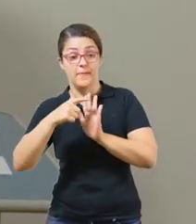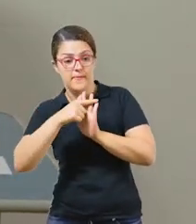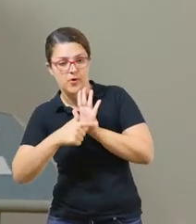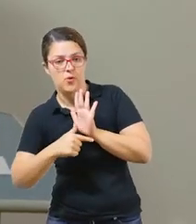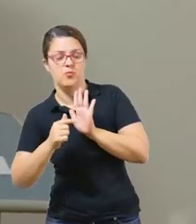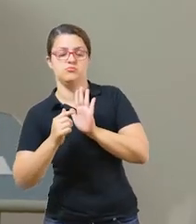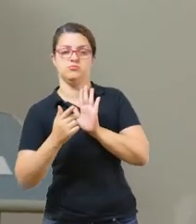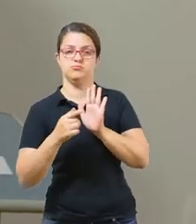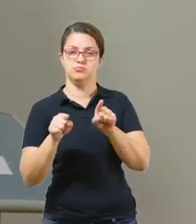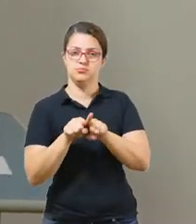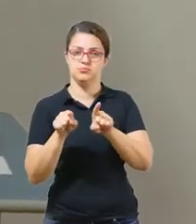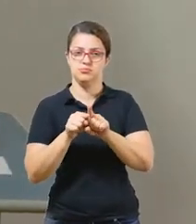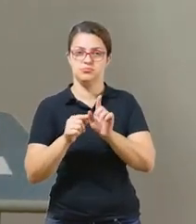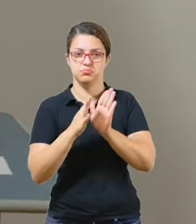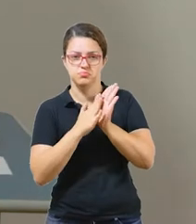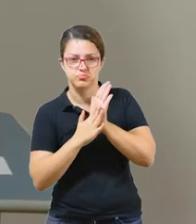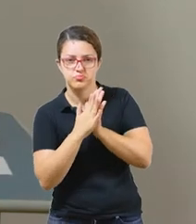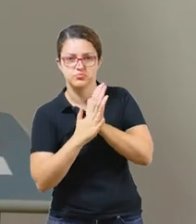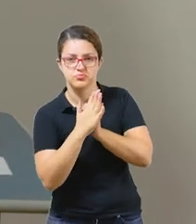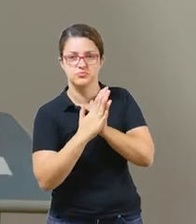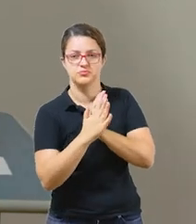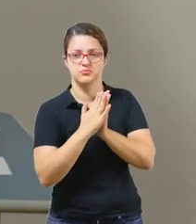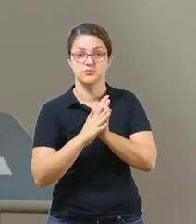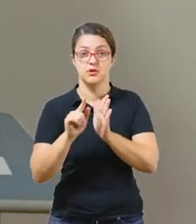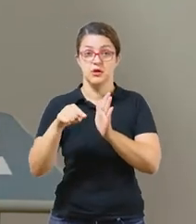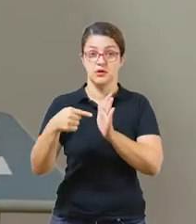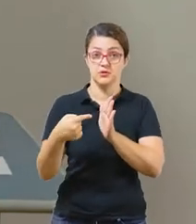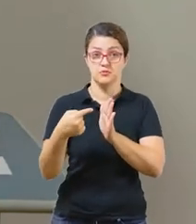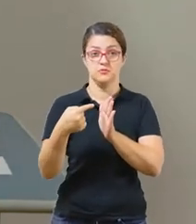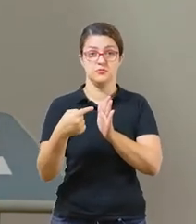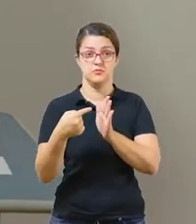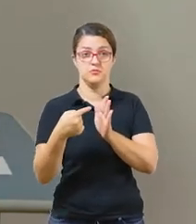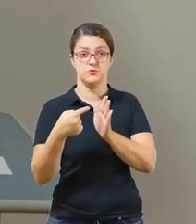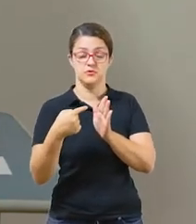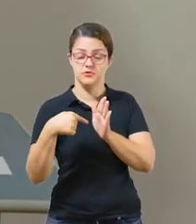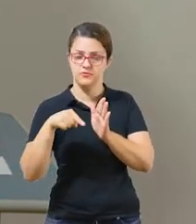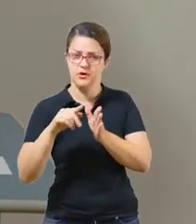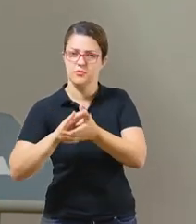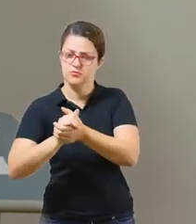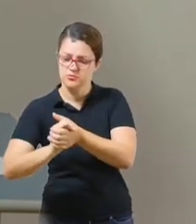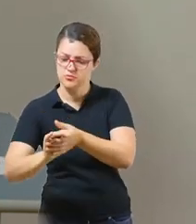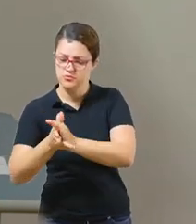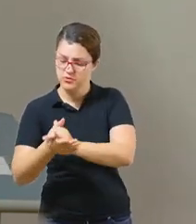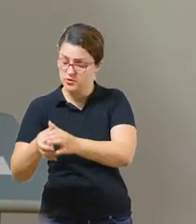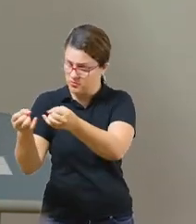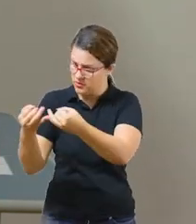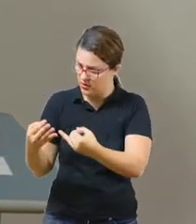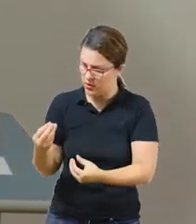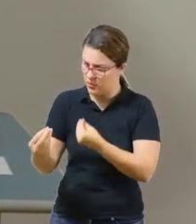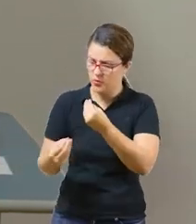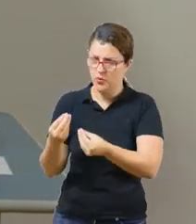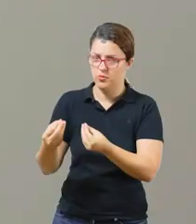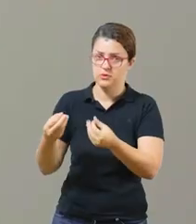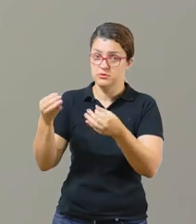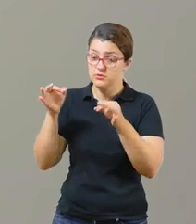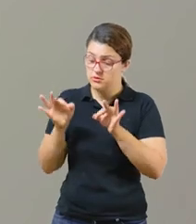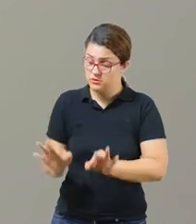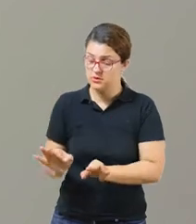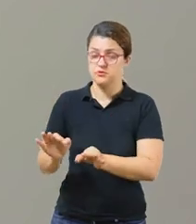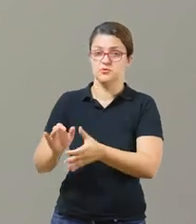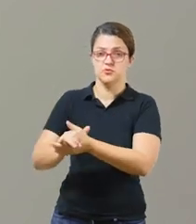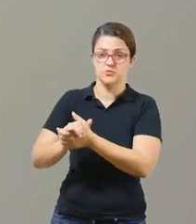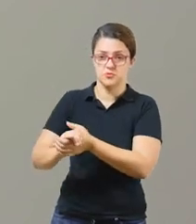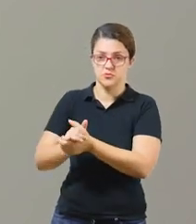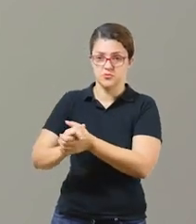lavagem das mãos, estar explicando para a criança a maneira correta de como lavar as mãos, na